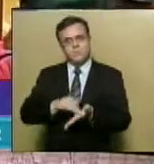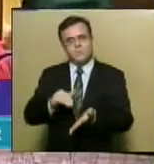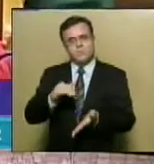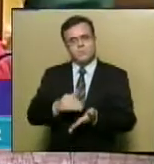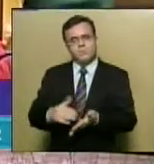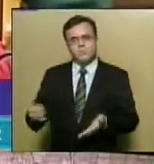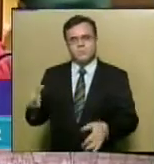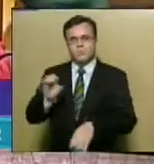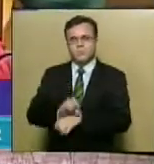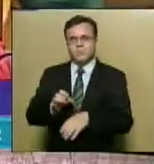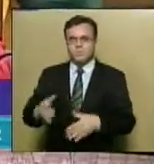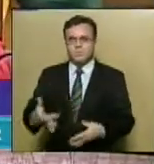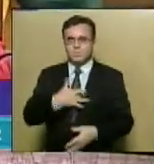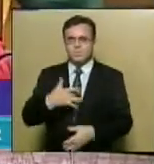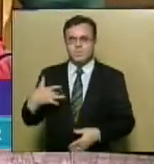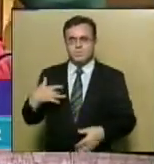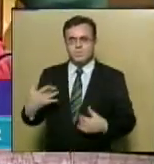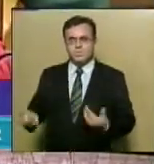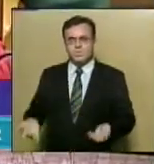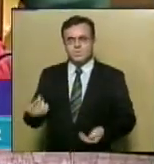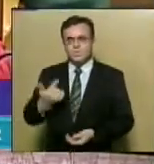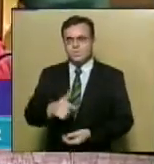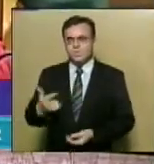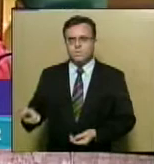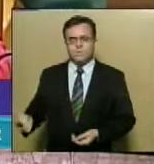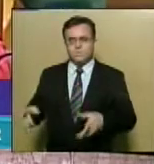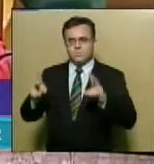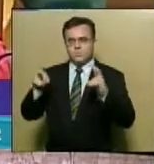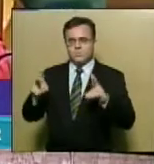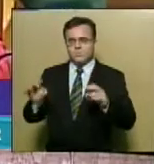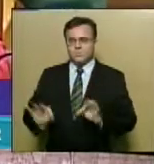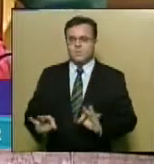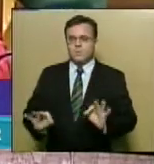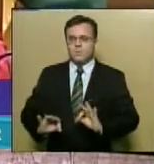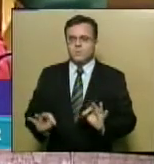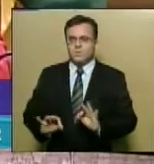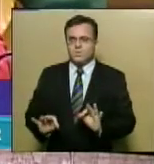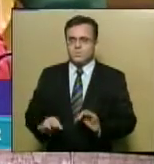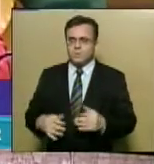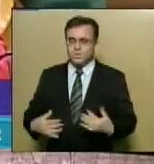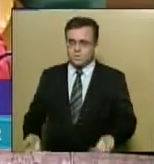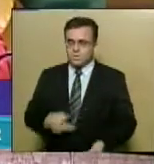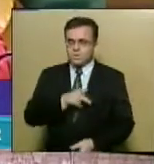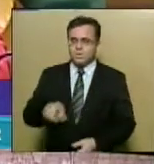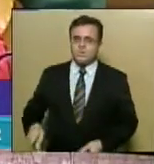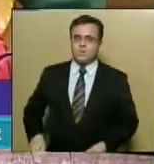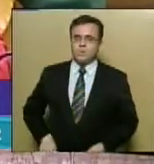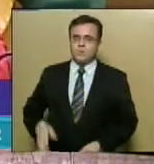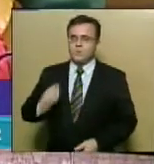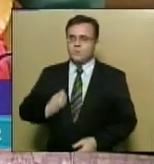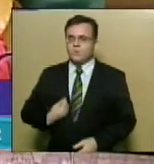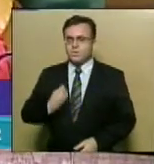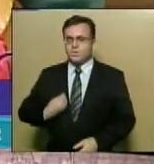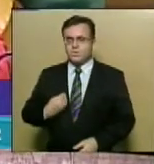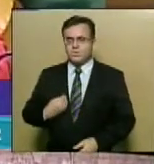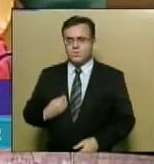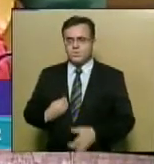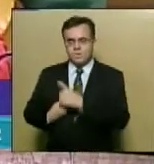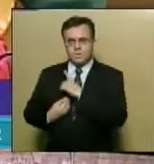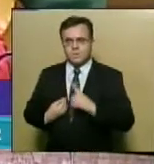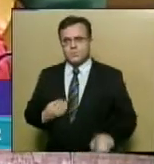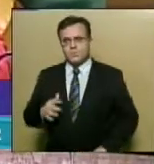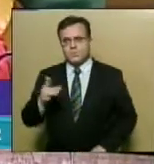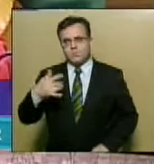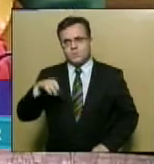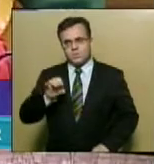de Estado da Saúde. Não houve matéria a ser deliberada. Na ordem do dia, o senhor presidente, deputado Garibaldi Mendonça, convidou para